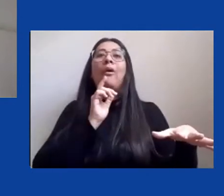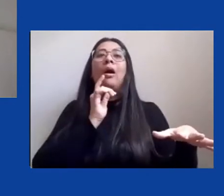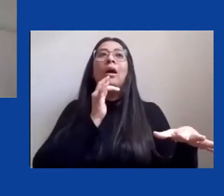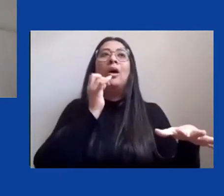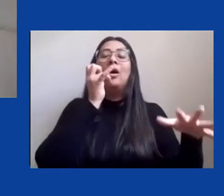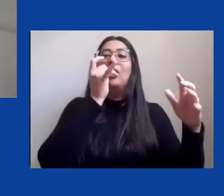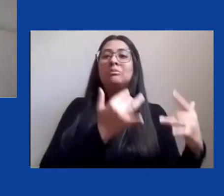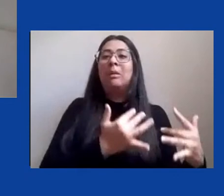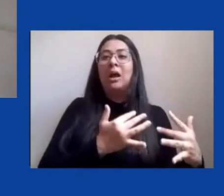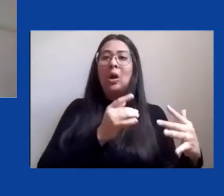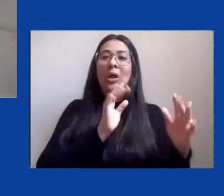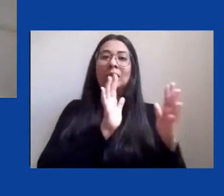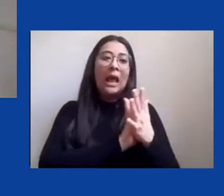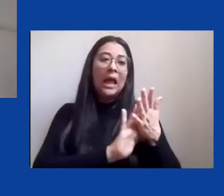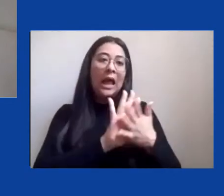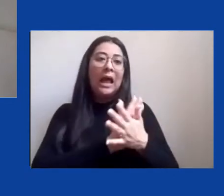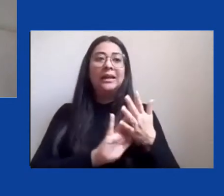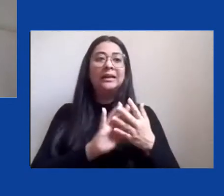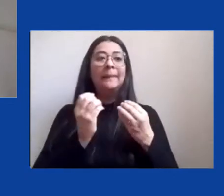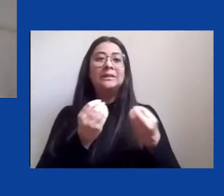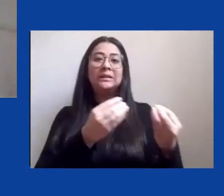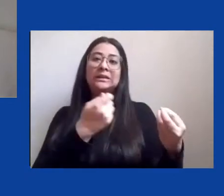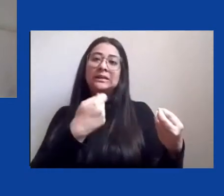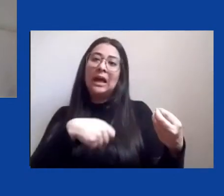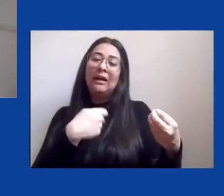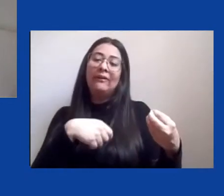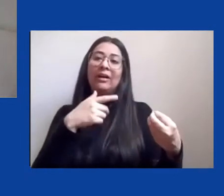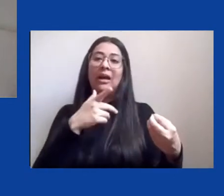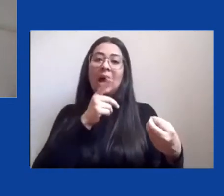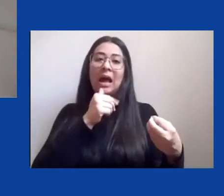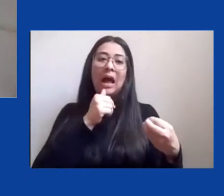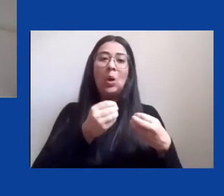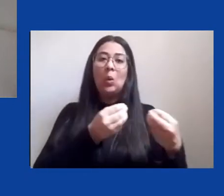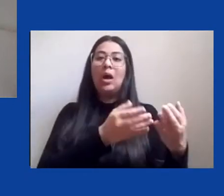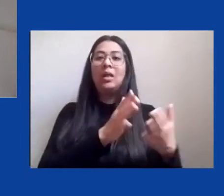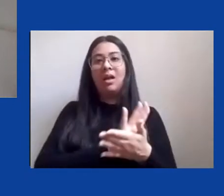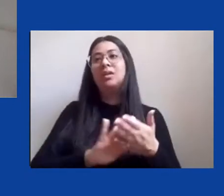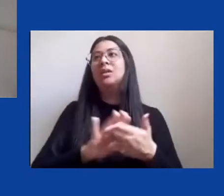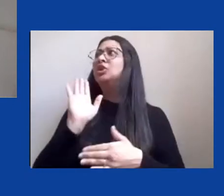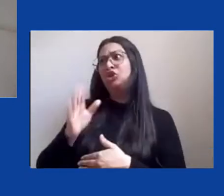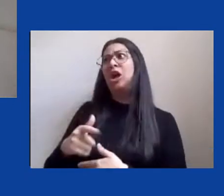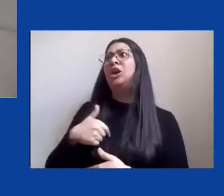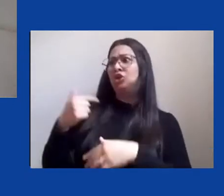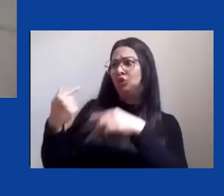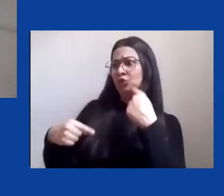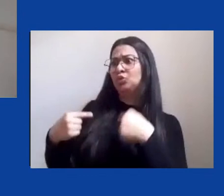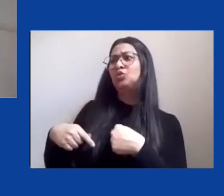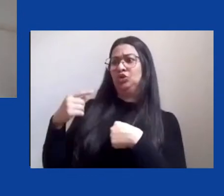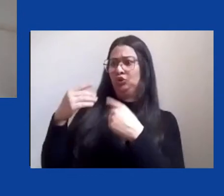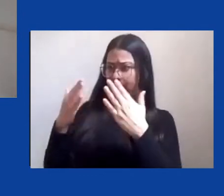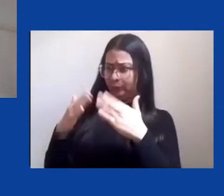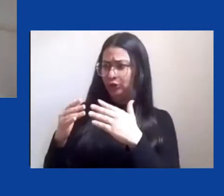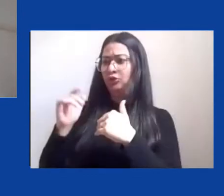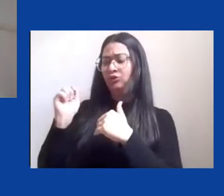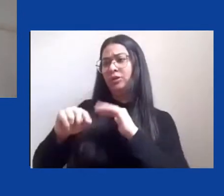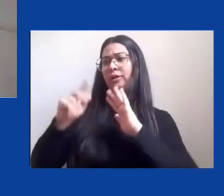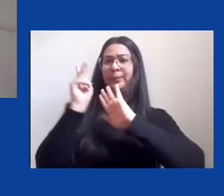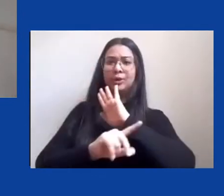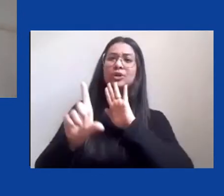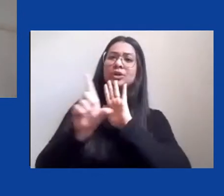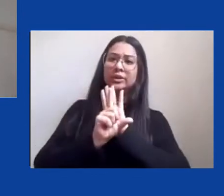dos pontos que a gente tinha debatido e trouxemos aí nessa nesse projeto de lei que foi aí